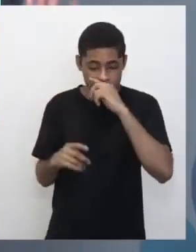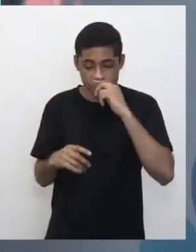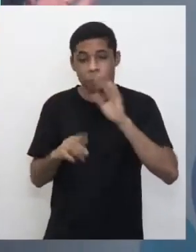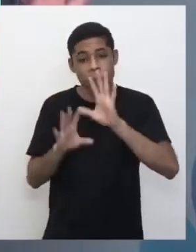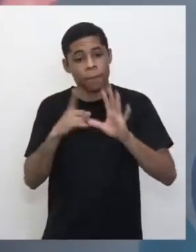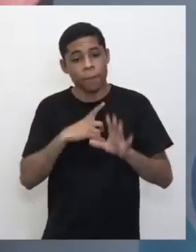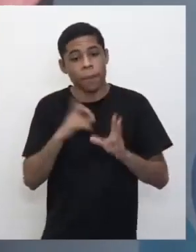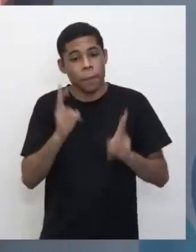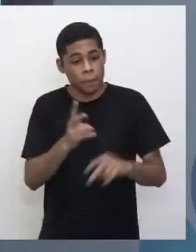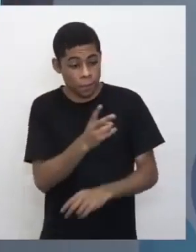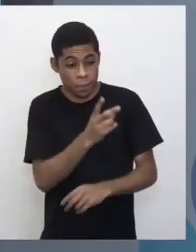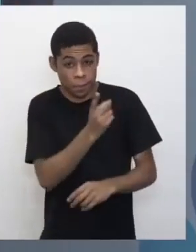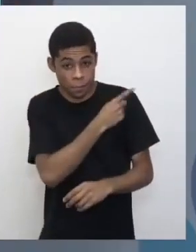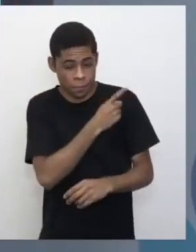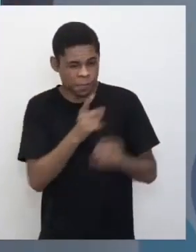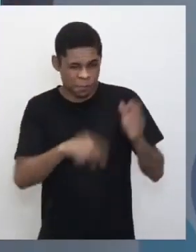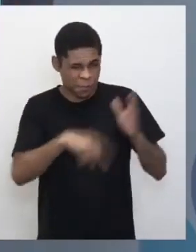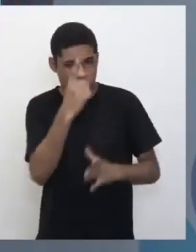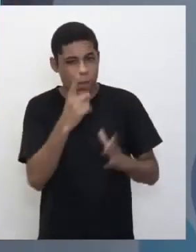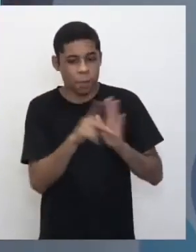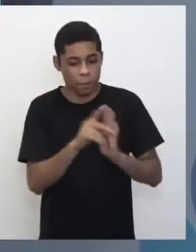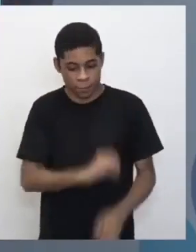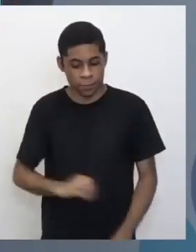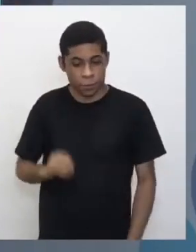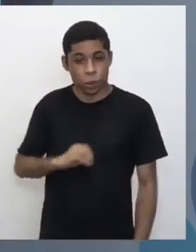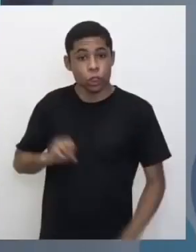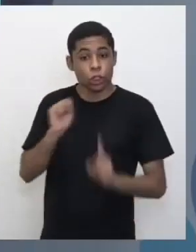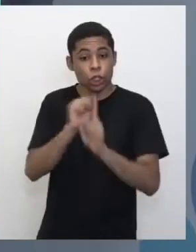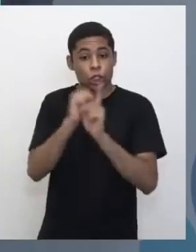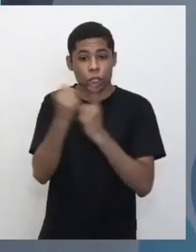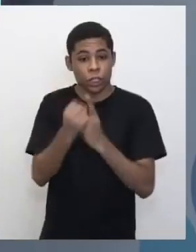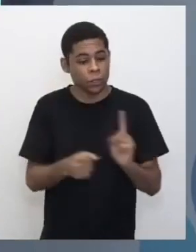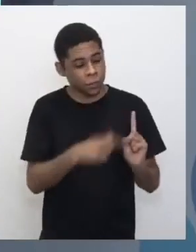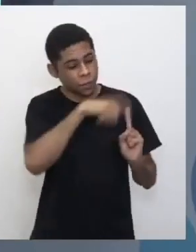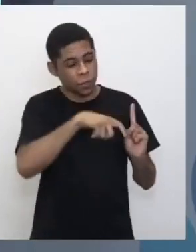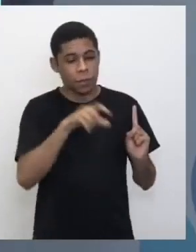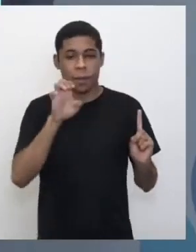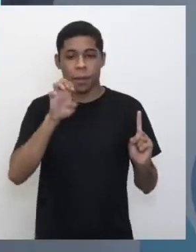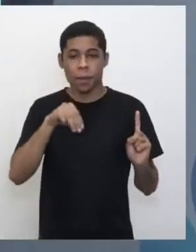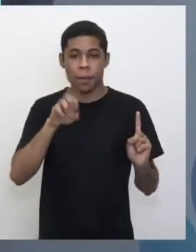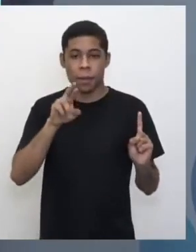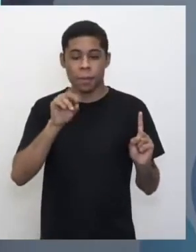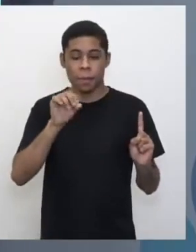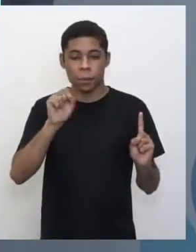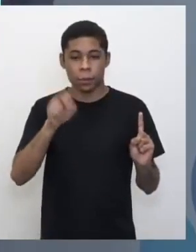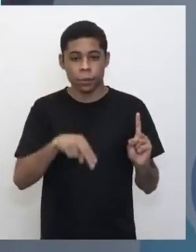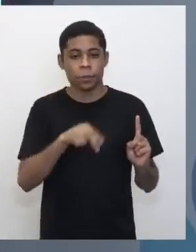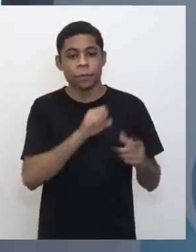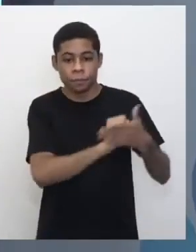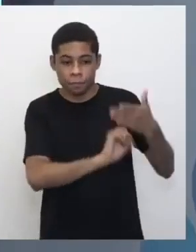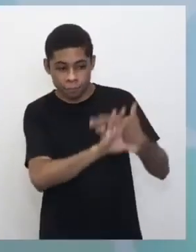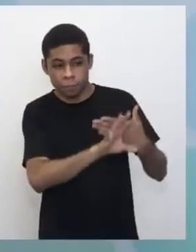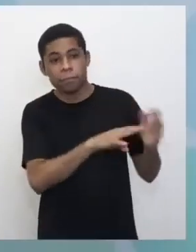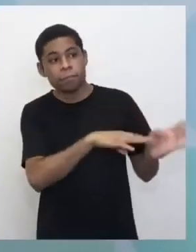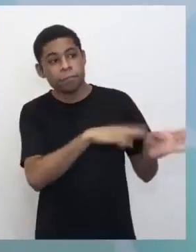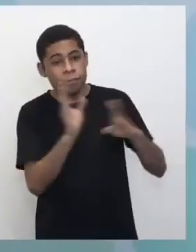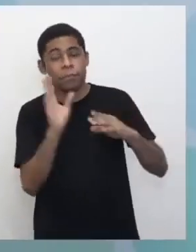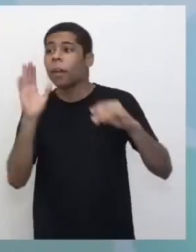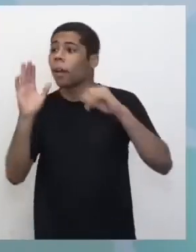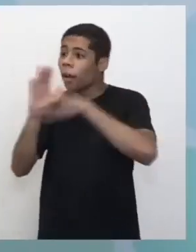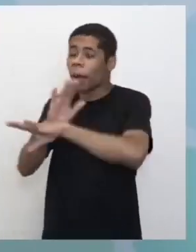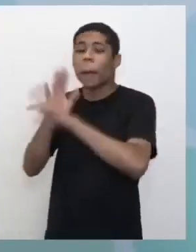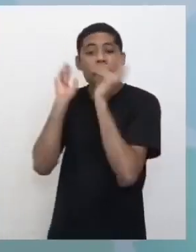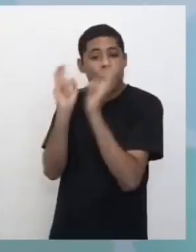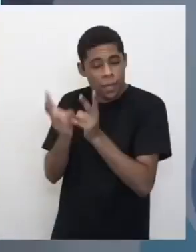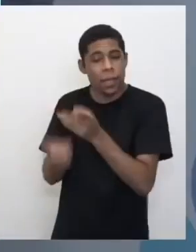primeira aula do Centro de Mídias, que eu lembro que eu acho que a primeira aula de Sociologia foi o Emerson, né, do currículo que ministrou, essa aula está lá. Está lá, está tudo lá, desde o